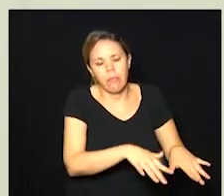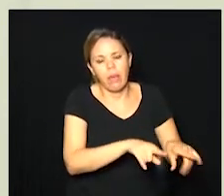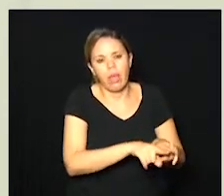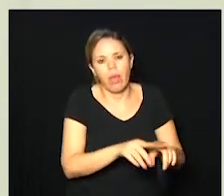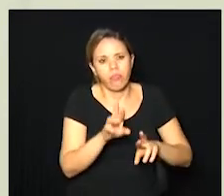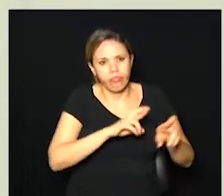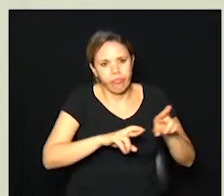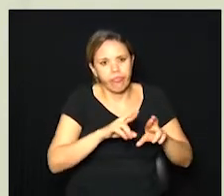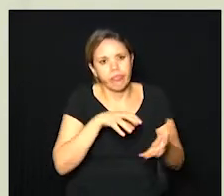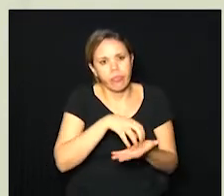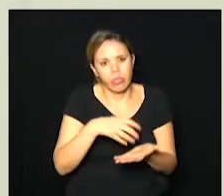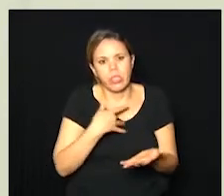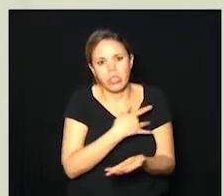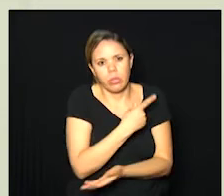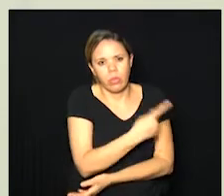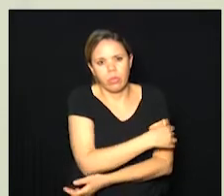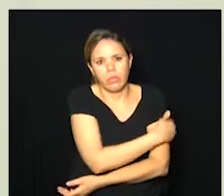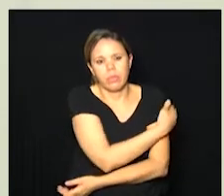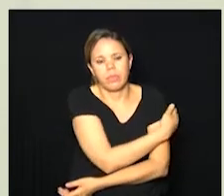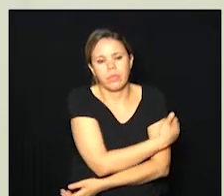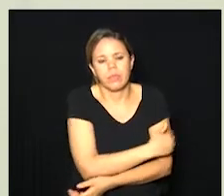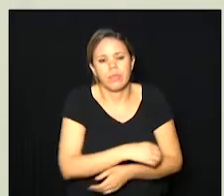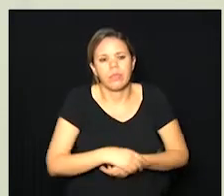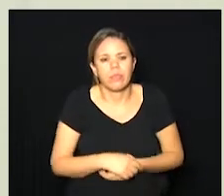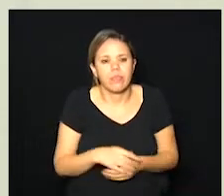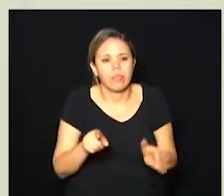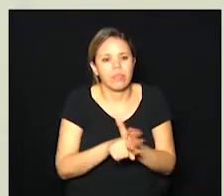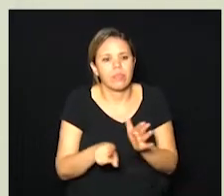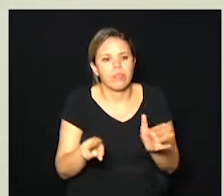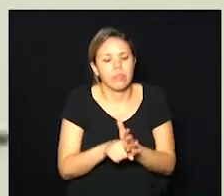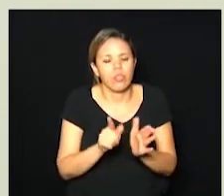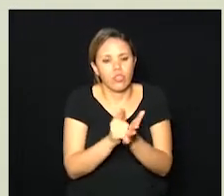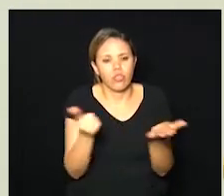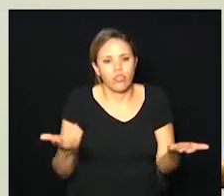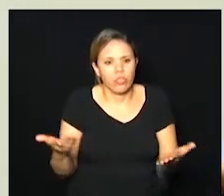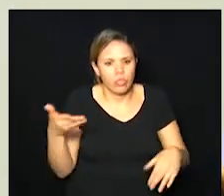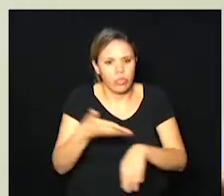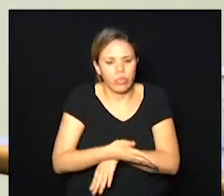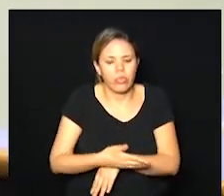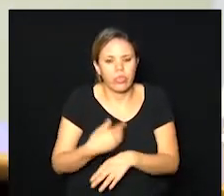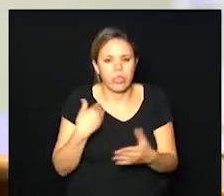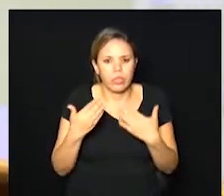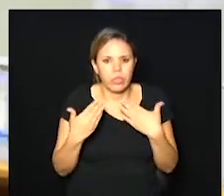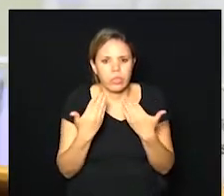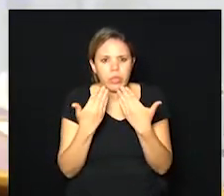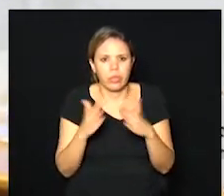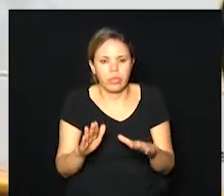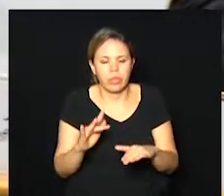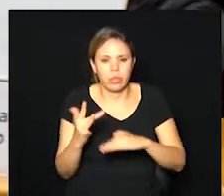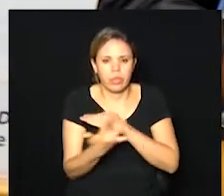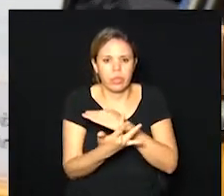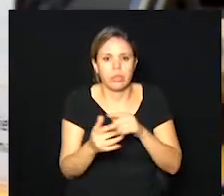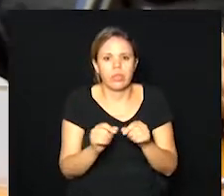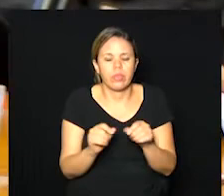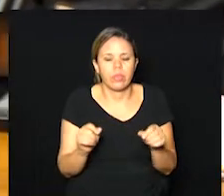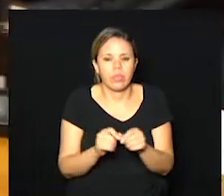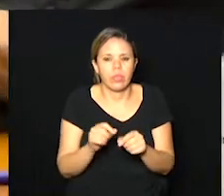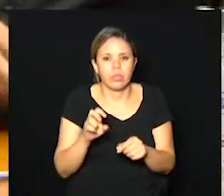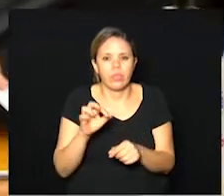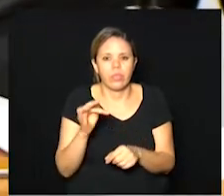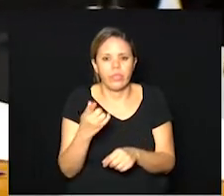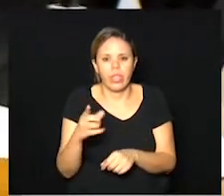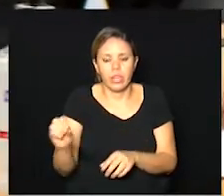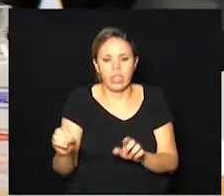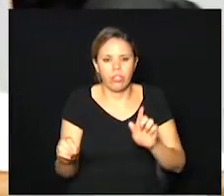monitorados pelo centro de saúde tem perguntas de jornalistas que entraram aqui enquanto a gente abriu espaço para os internautas o Fernando Evas do